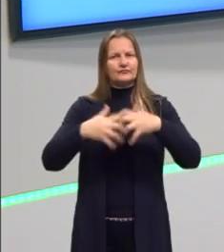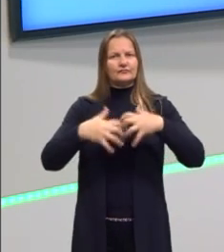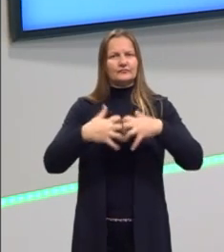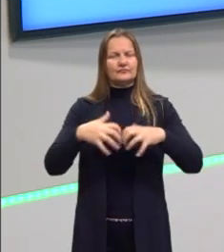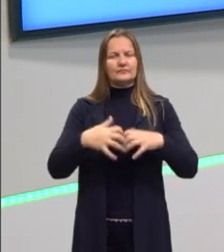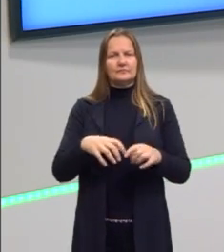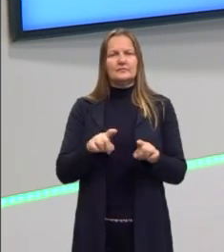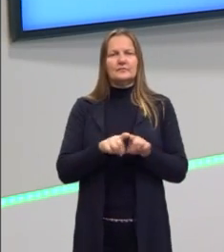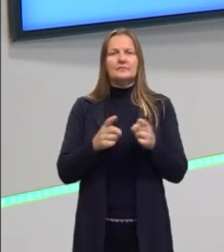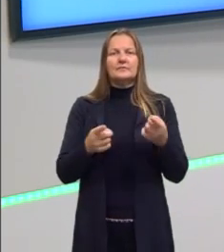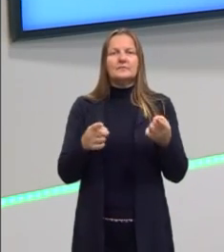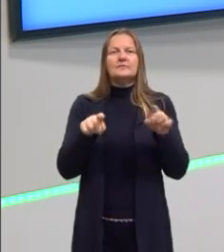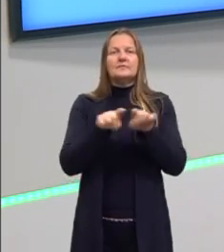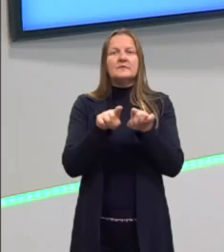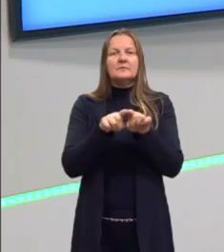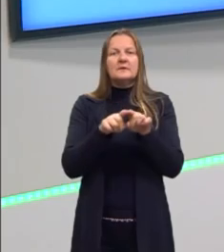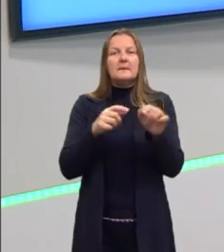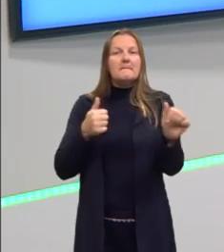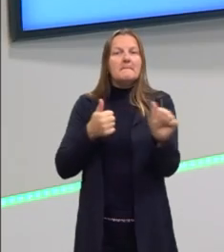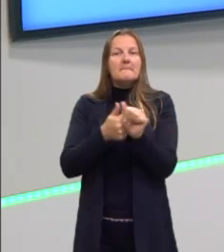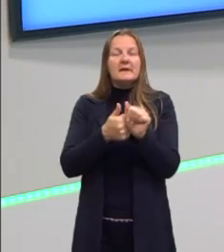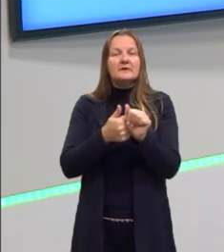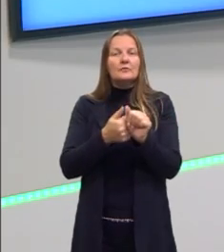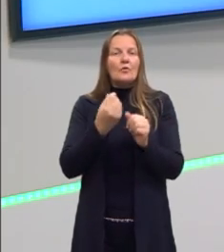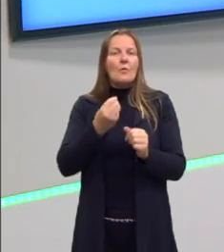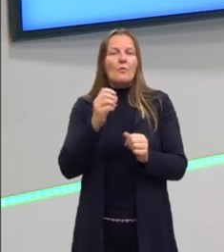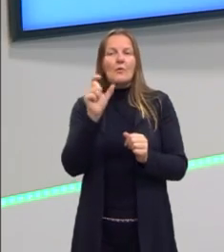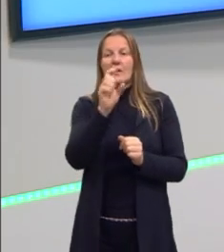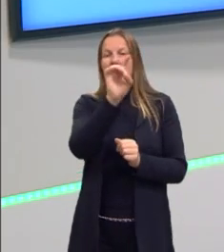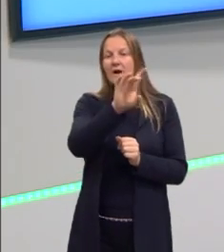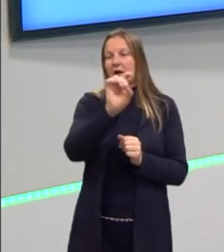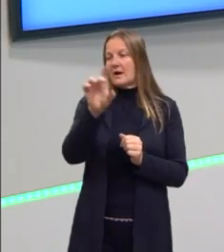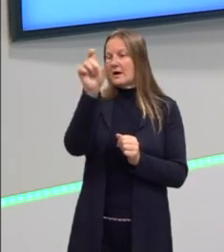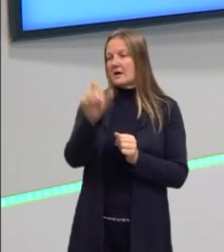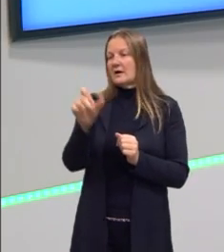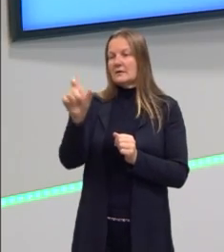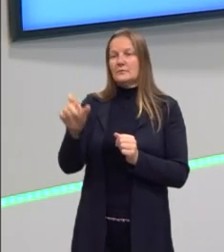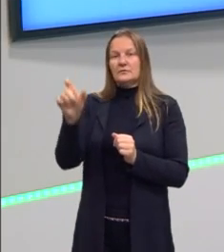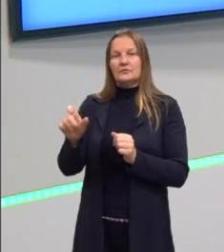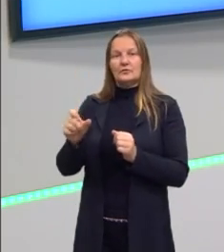rápida e que ela seja mais próxima da nossa fala.